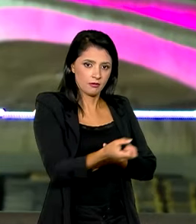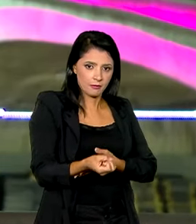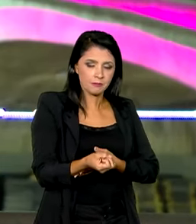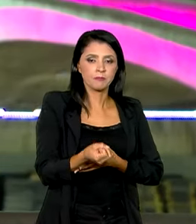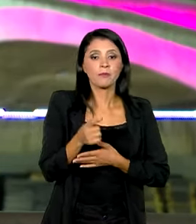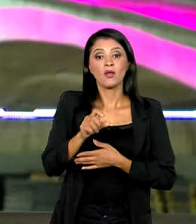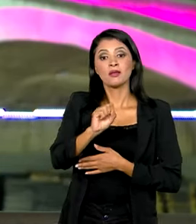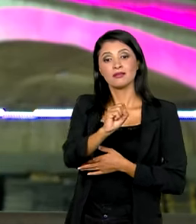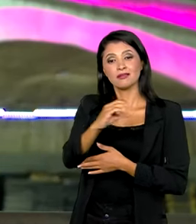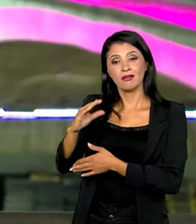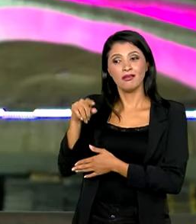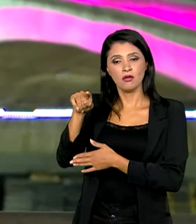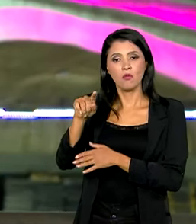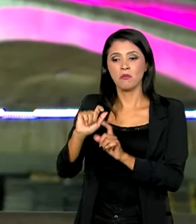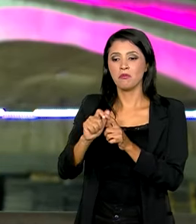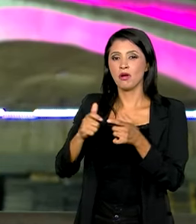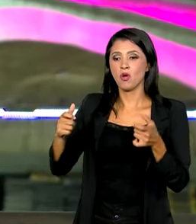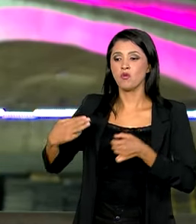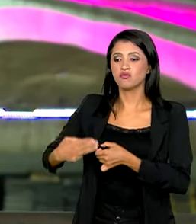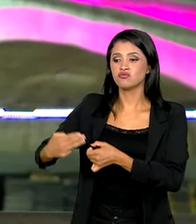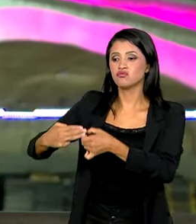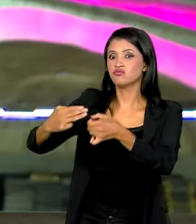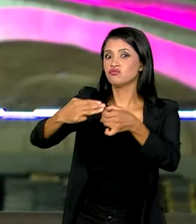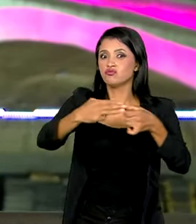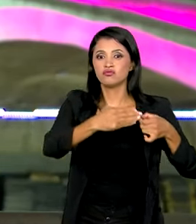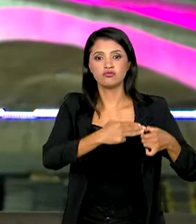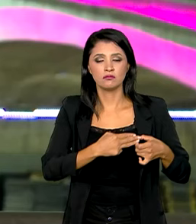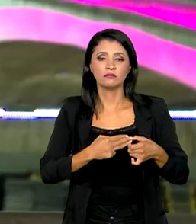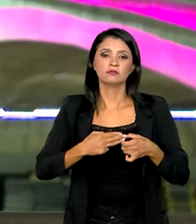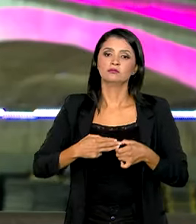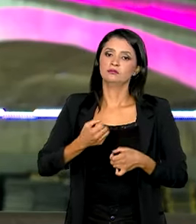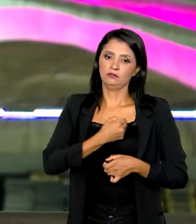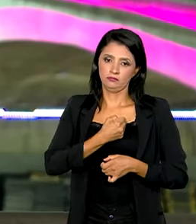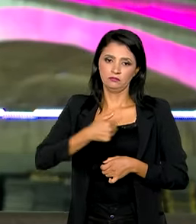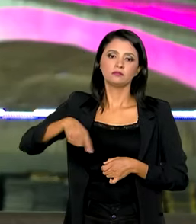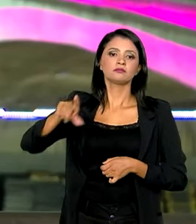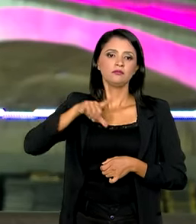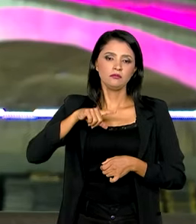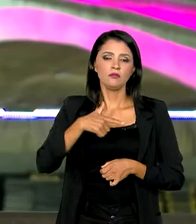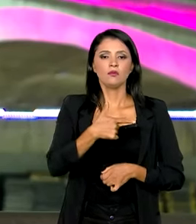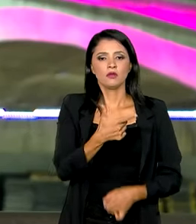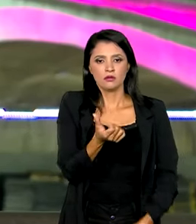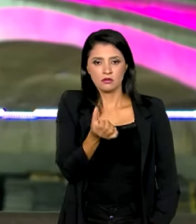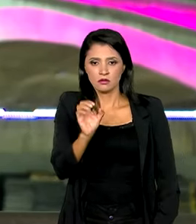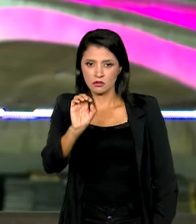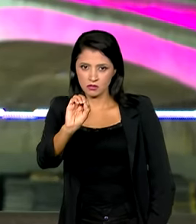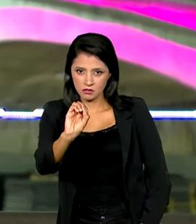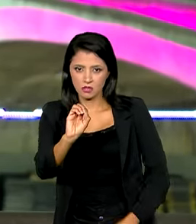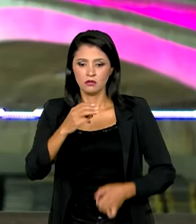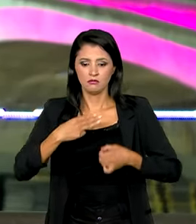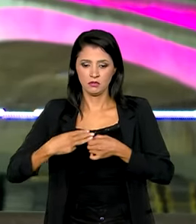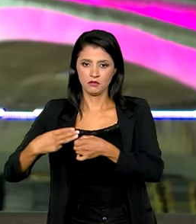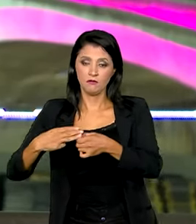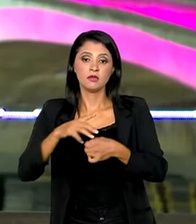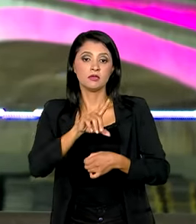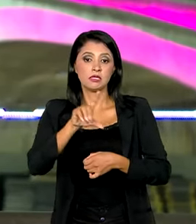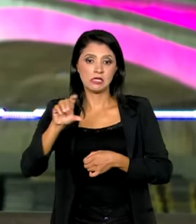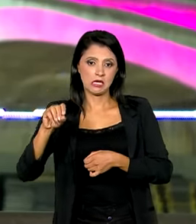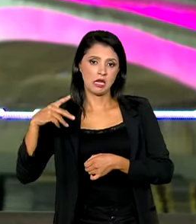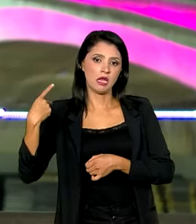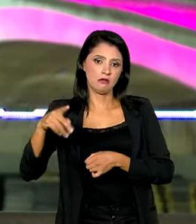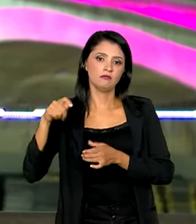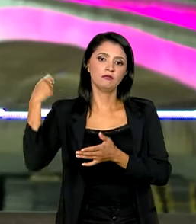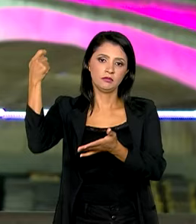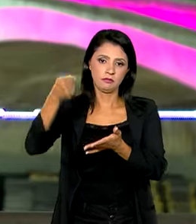é o estado que tem o maior número de municípios. 100 desses 260 municípios que estão sendo beneficiados com a